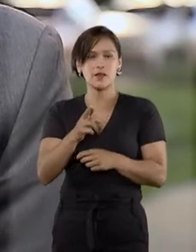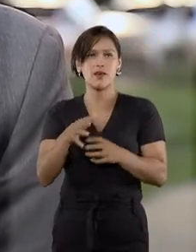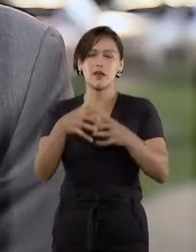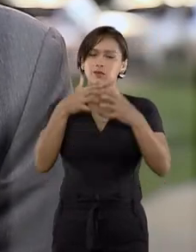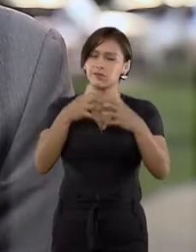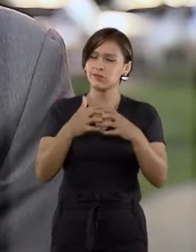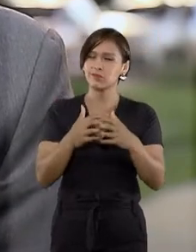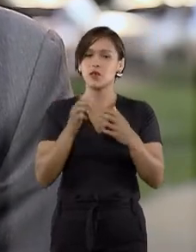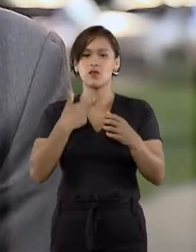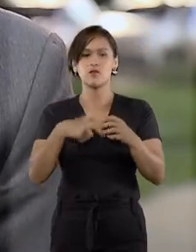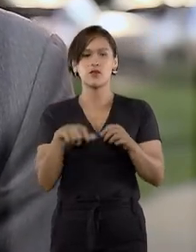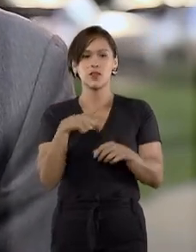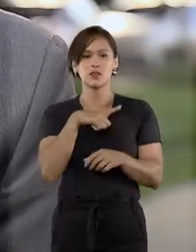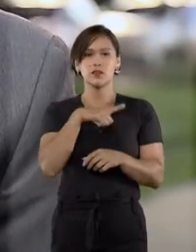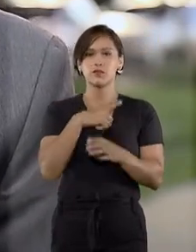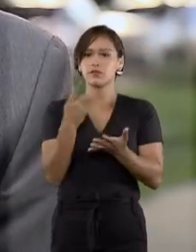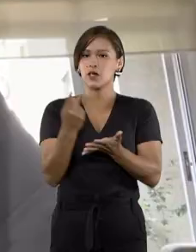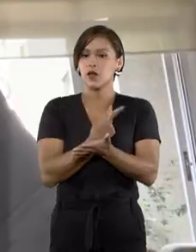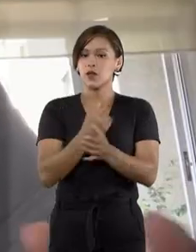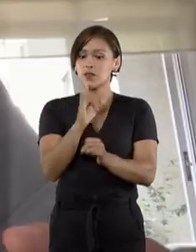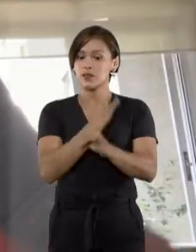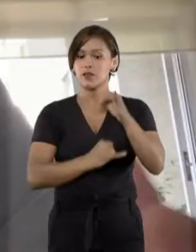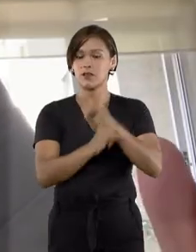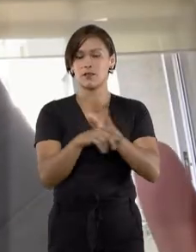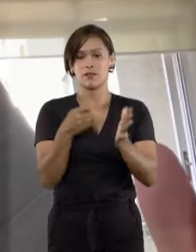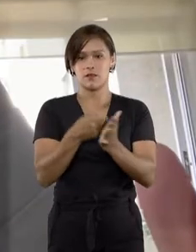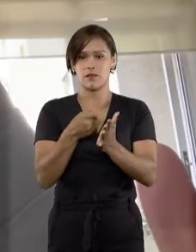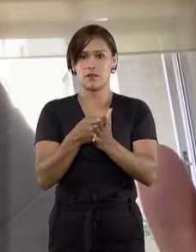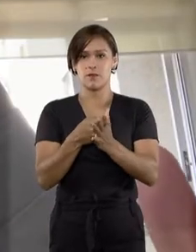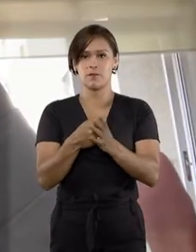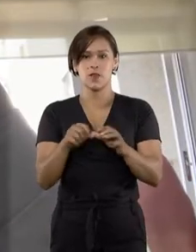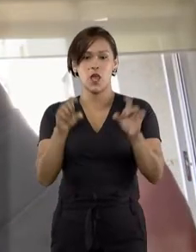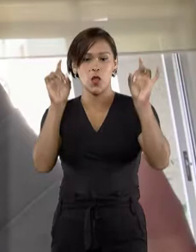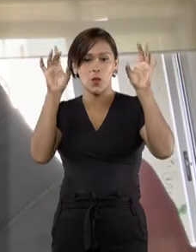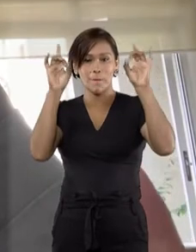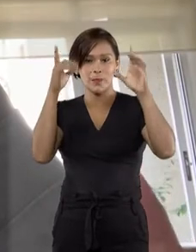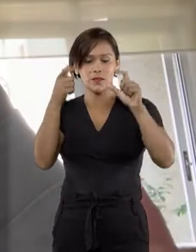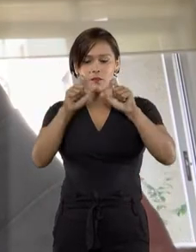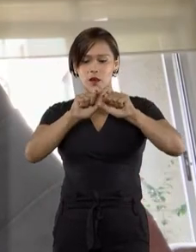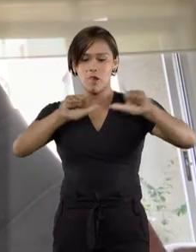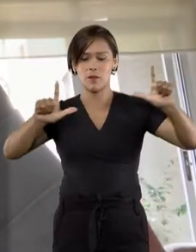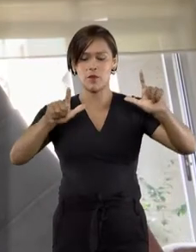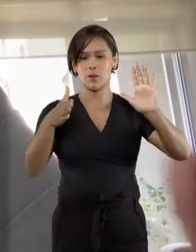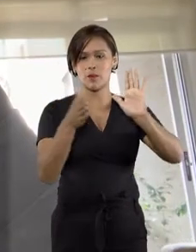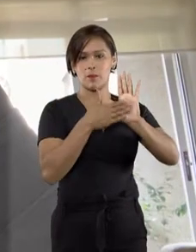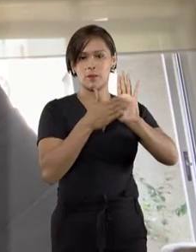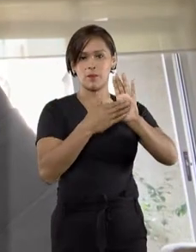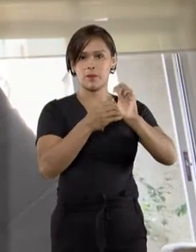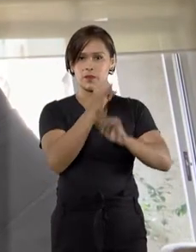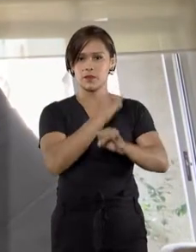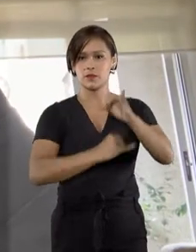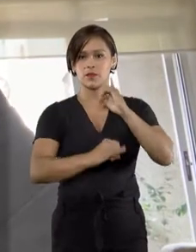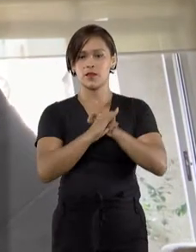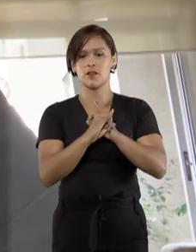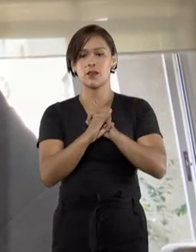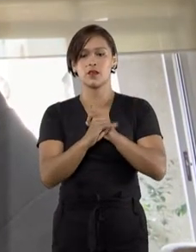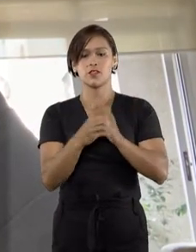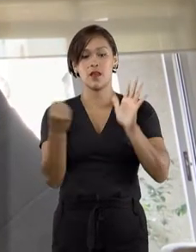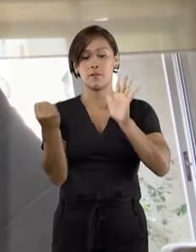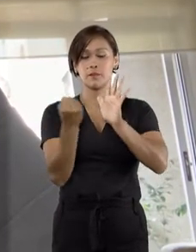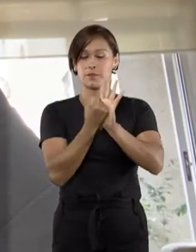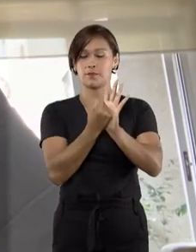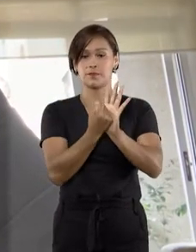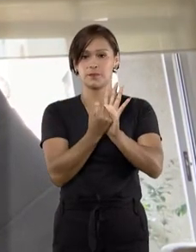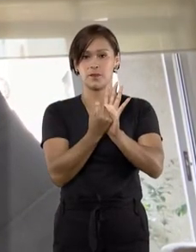conflitos das relações mais modernas. O principal ativo de um marketplace é a sua reputação, é a sua marca.